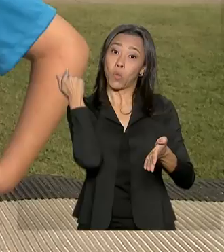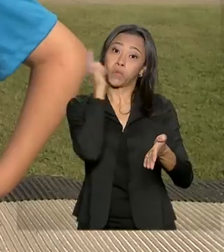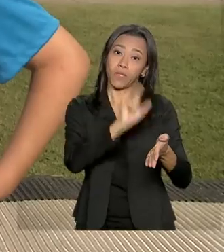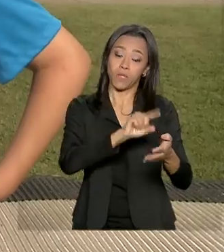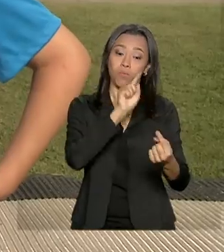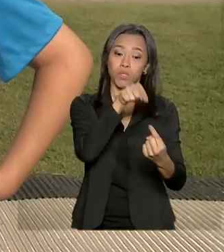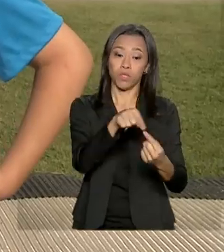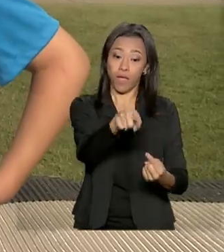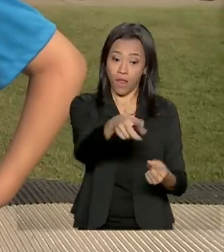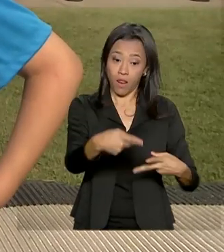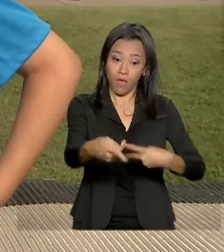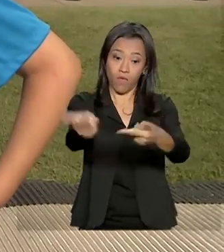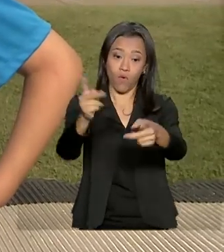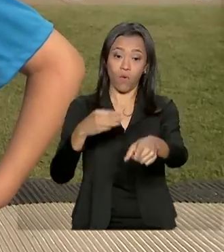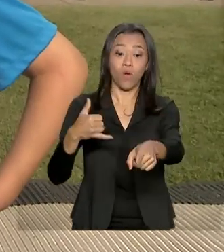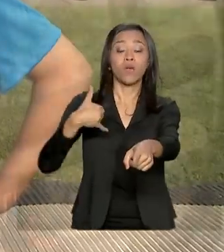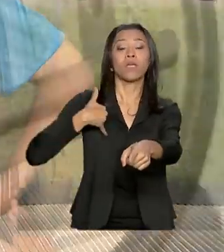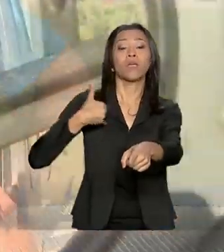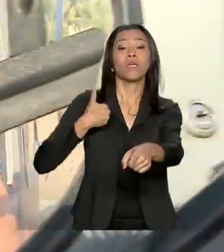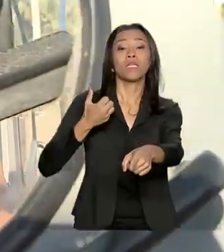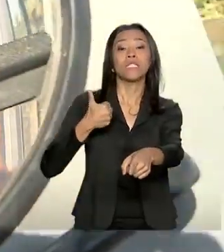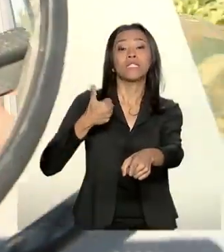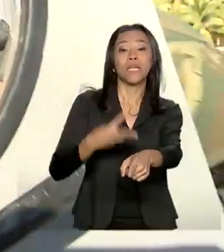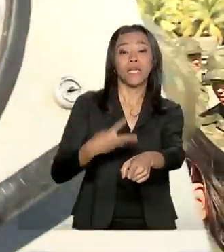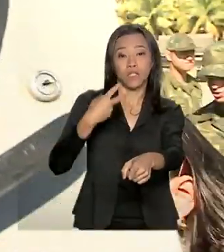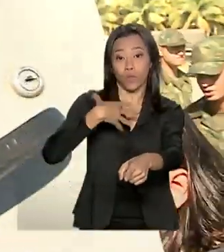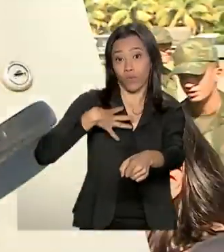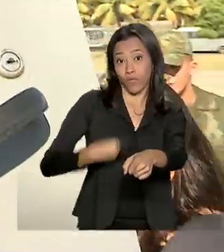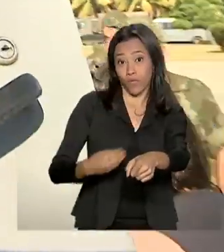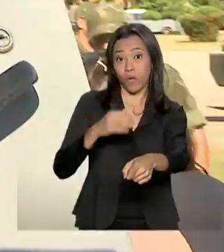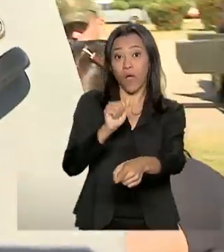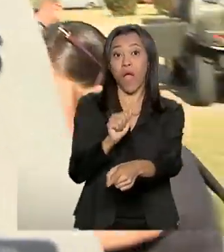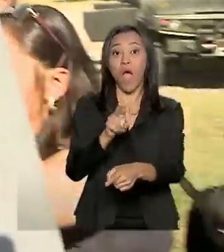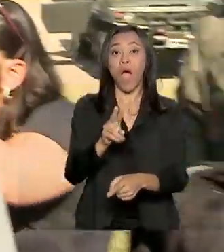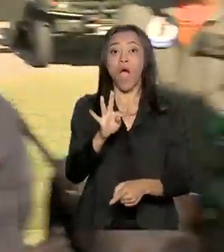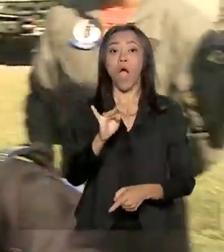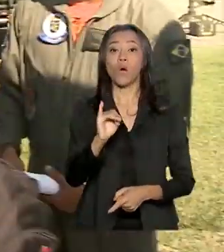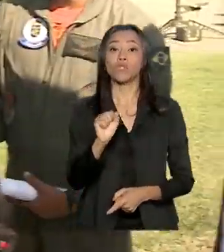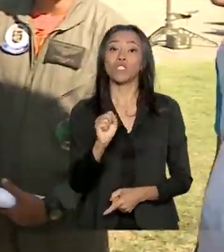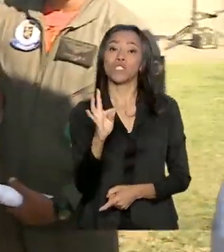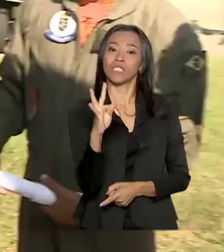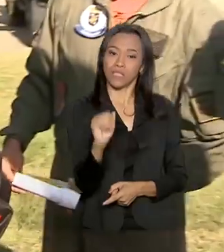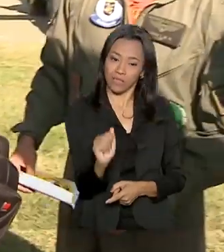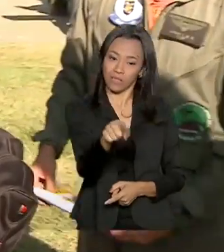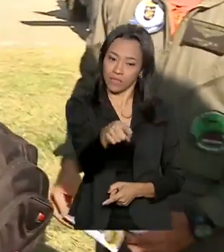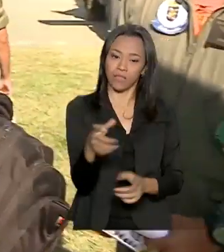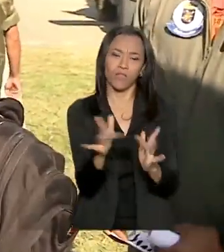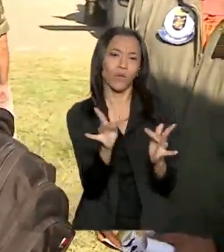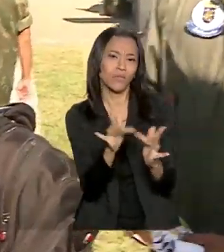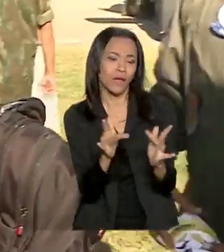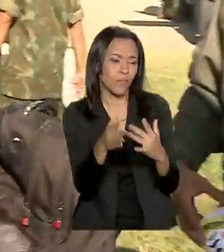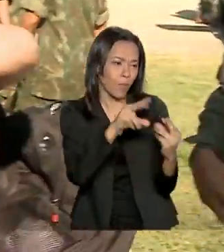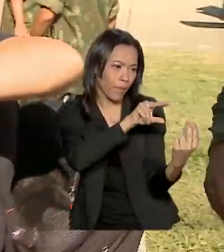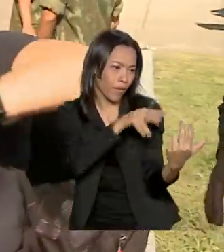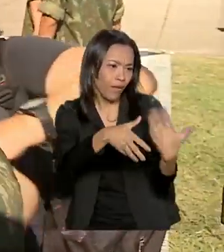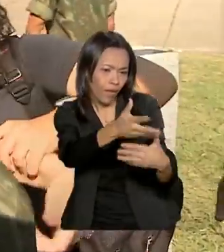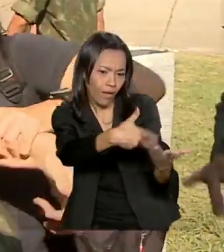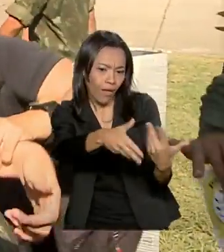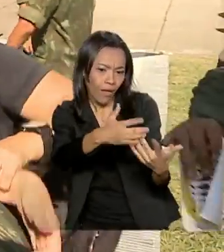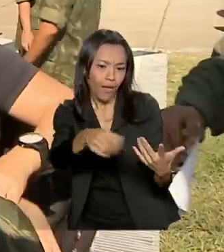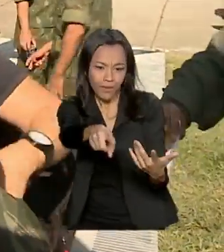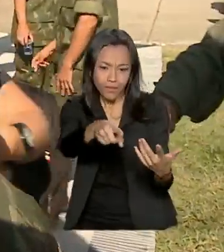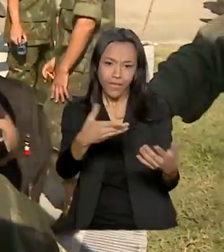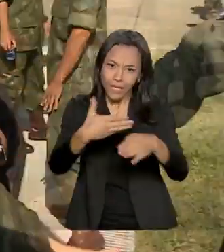Cláudia levou o filho Matheus, de 13 anos, que é autista. O adolescente interagiu com os marinheiros e assumiu o